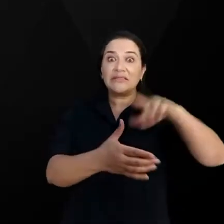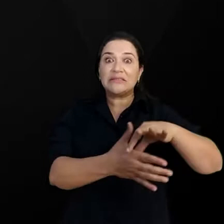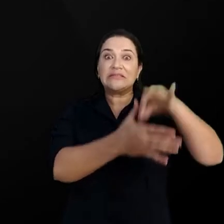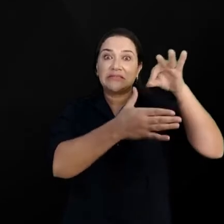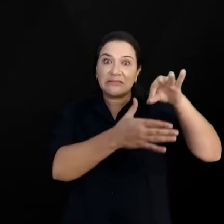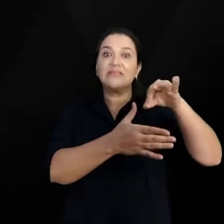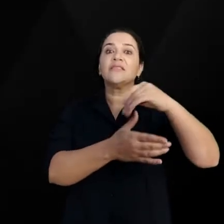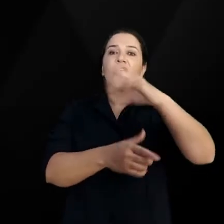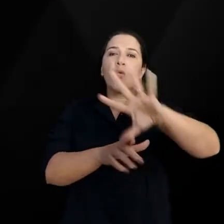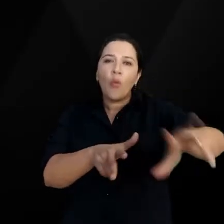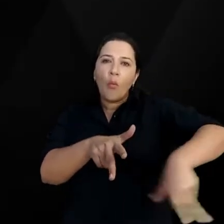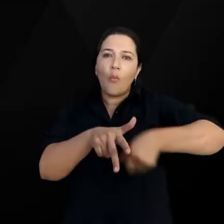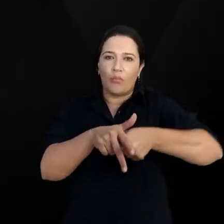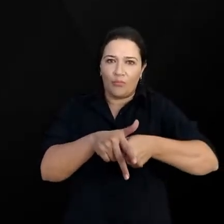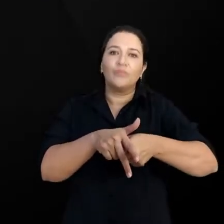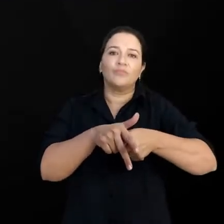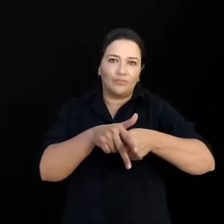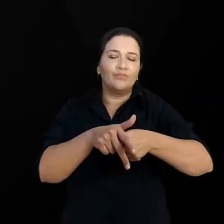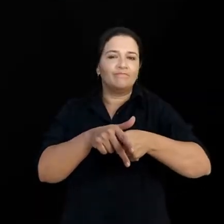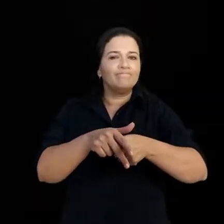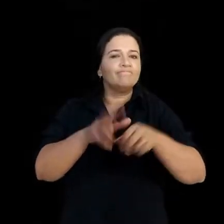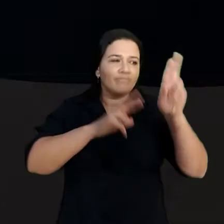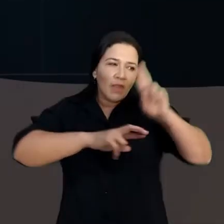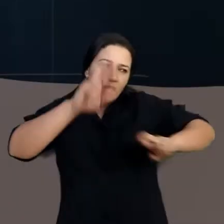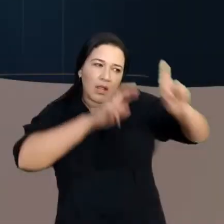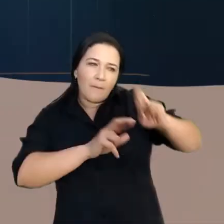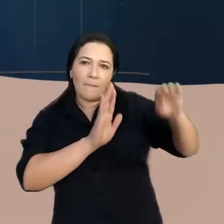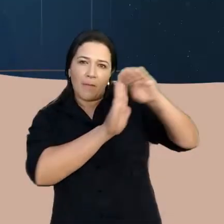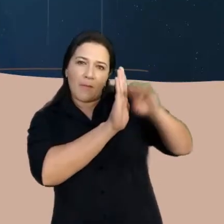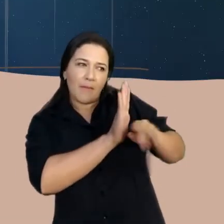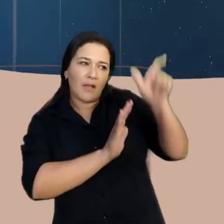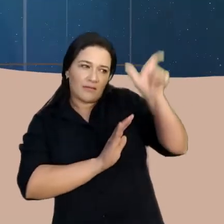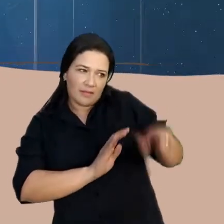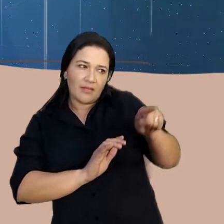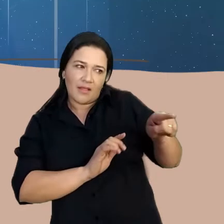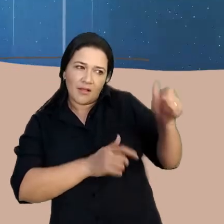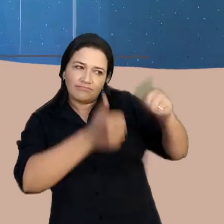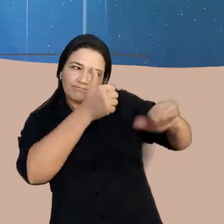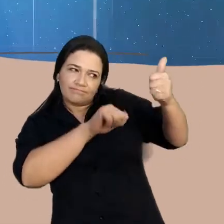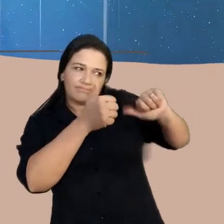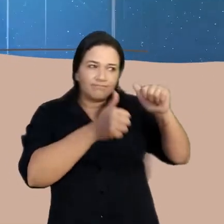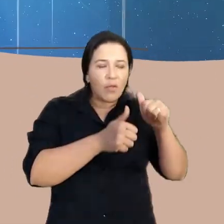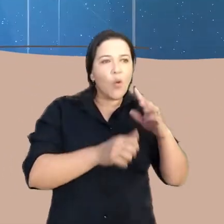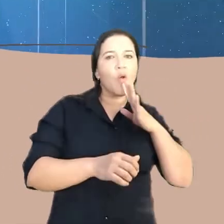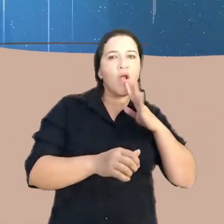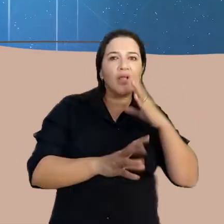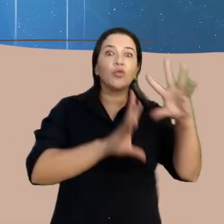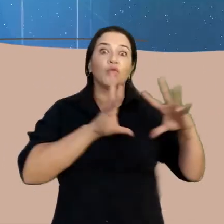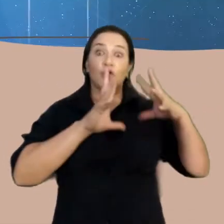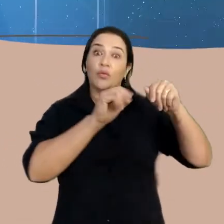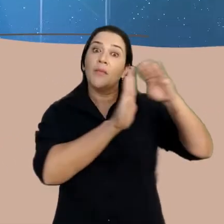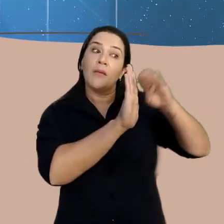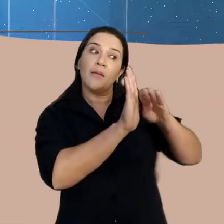gastou usurpando o dinheiro público. Analise a proposta de governo. Conheça o que o candidato propõe,